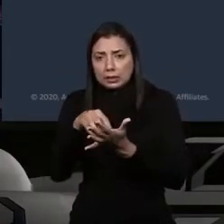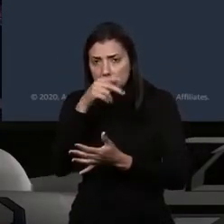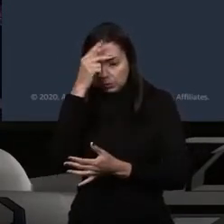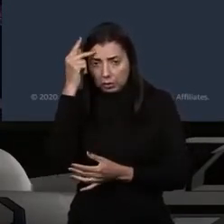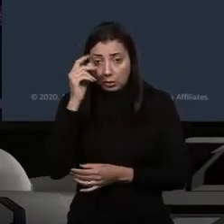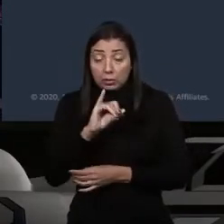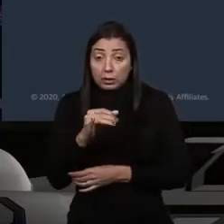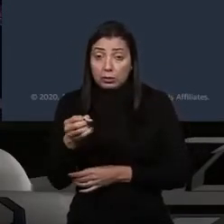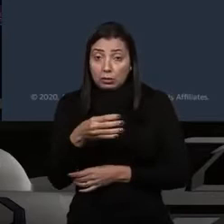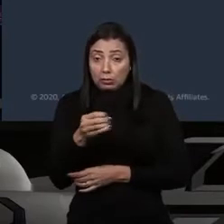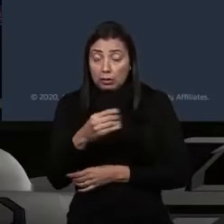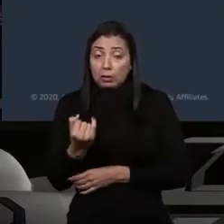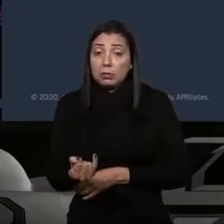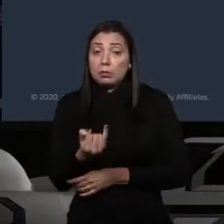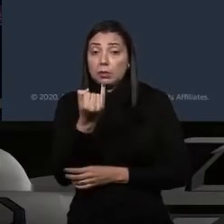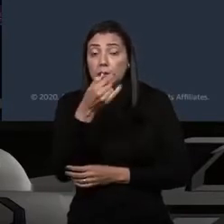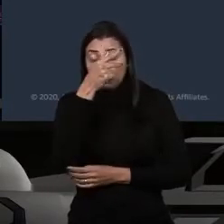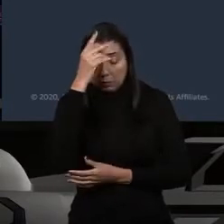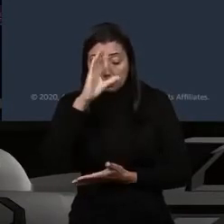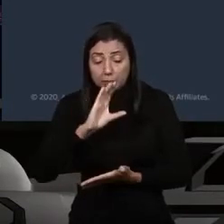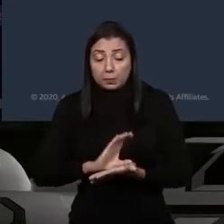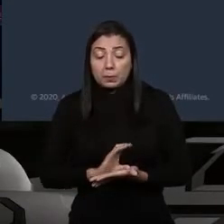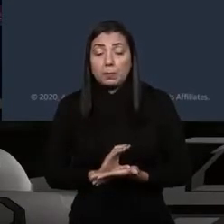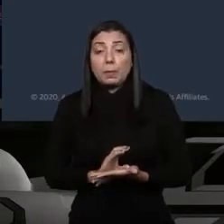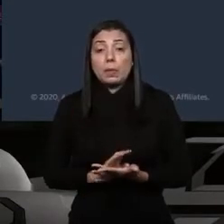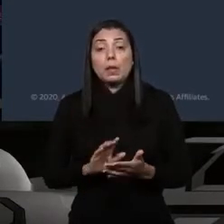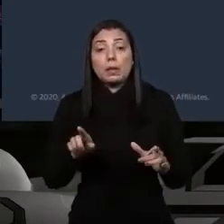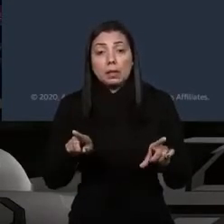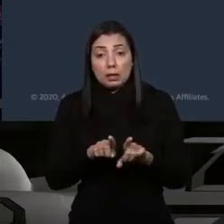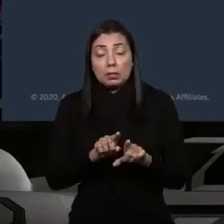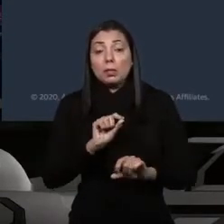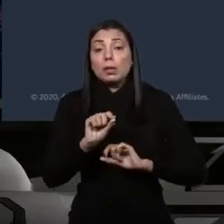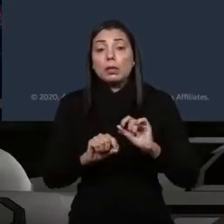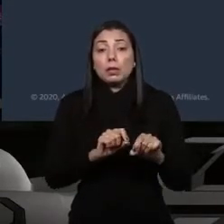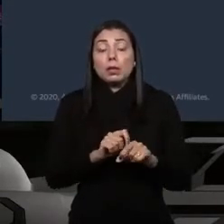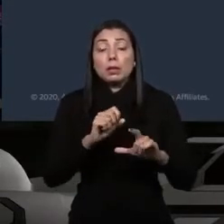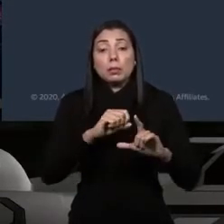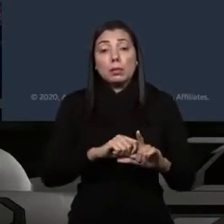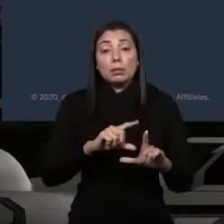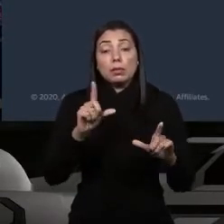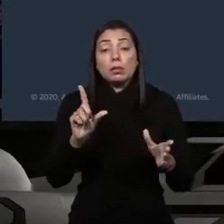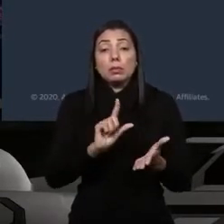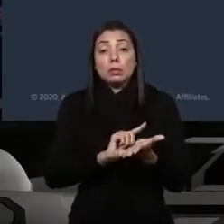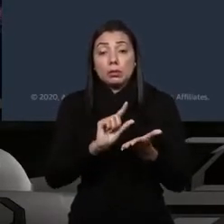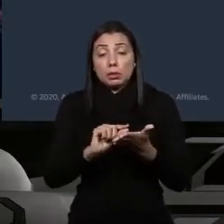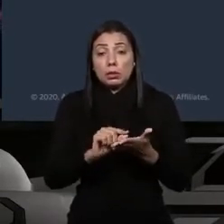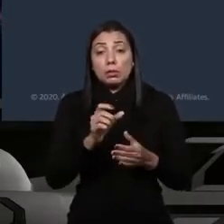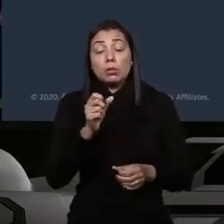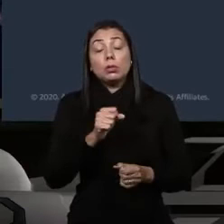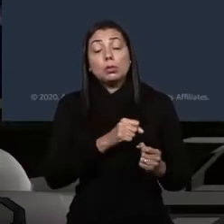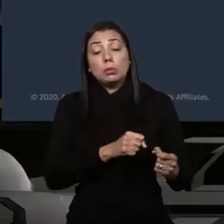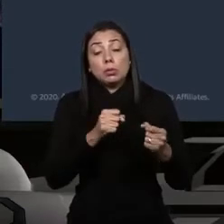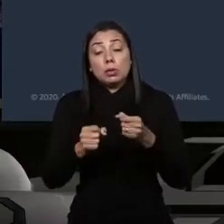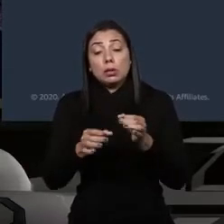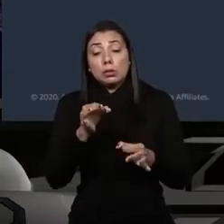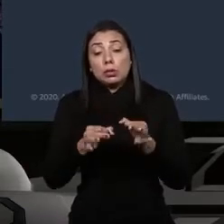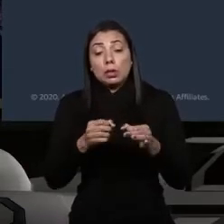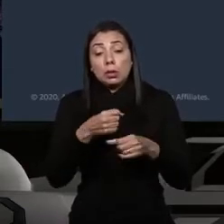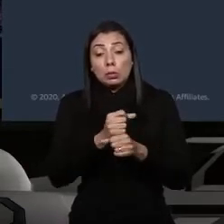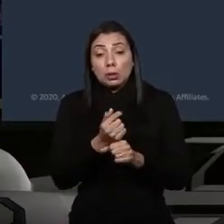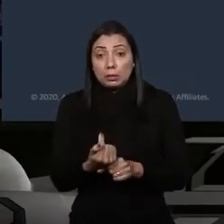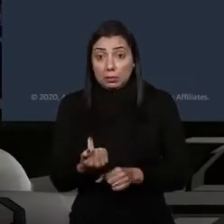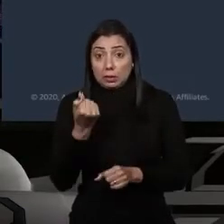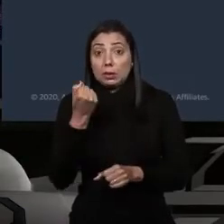Inovar pra ser relevante para o cidadão. E também a plataforma digital do Poder Judiciário, lançada o ano passado,